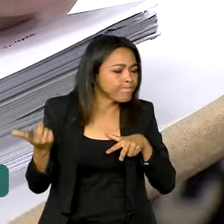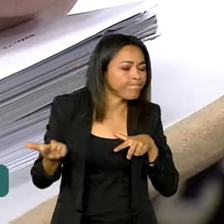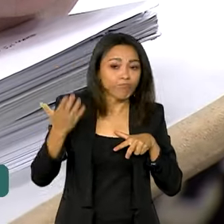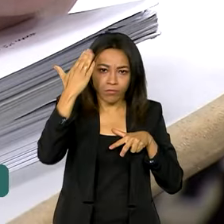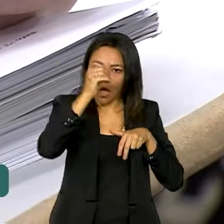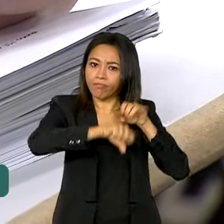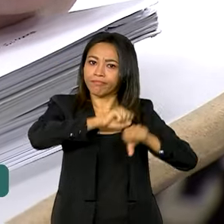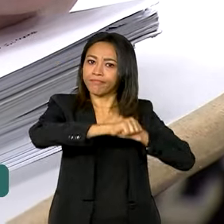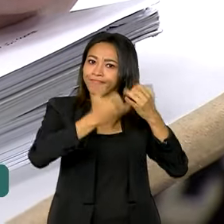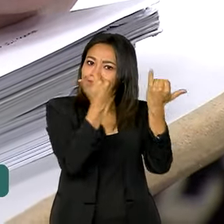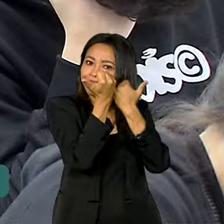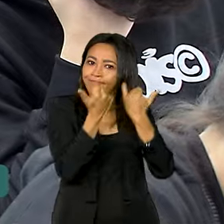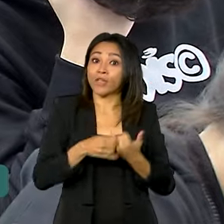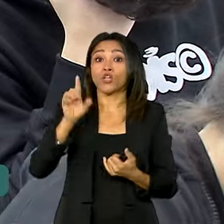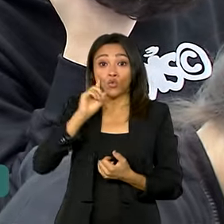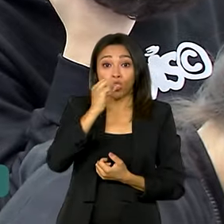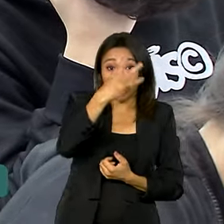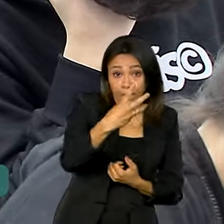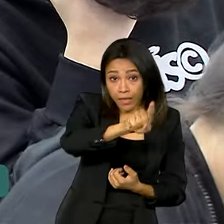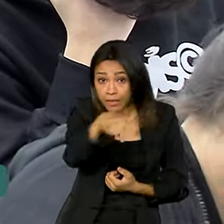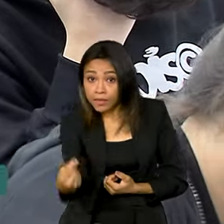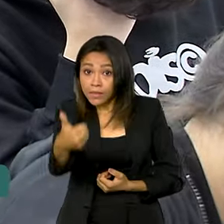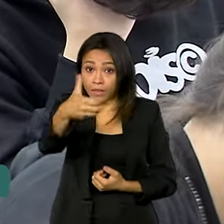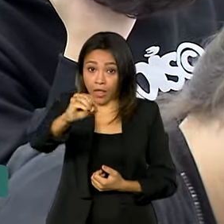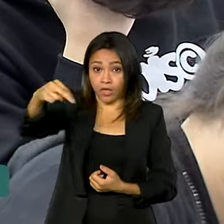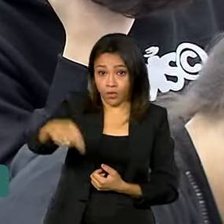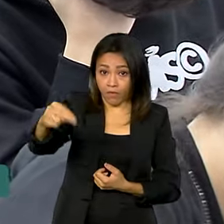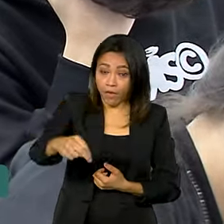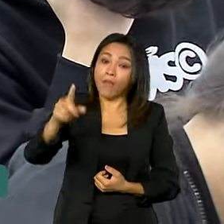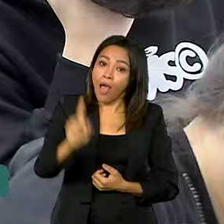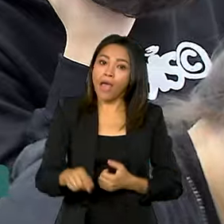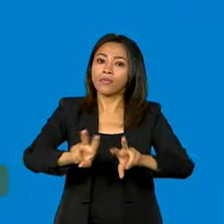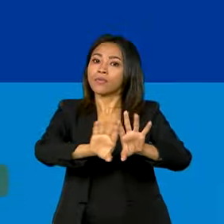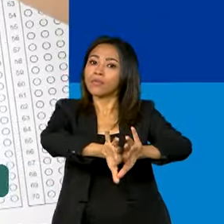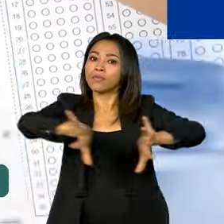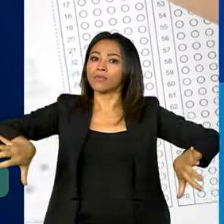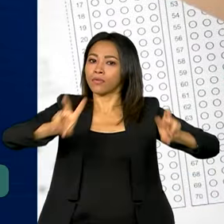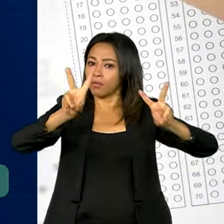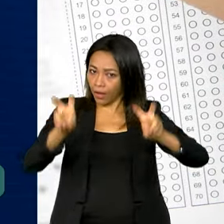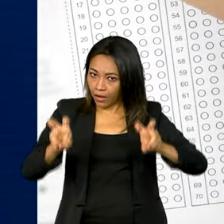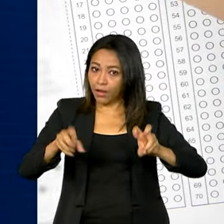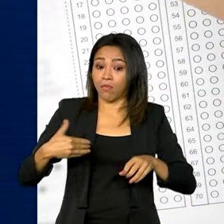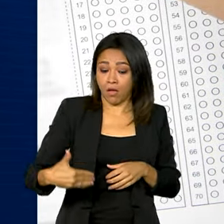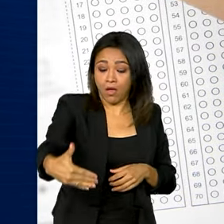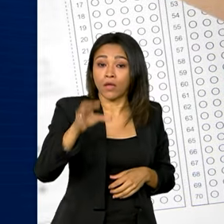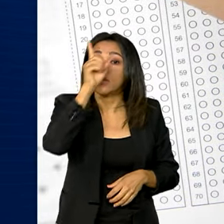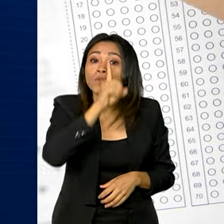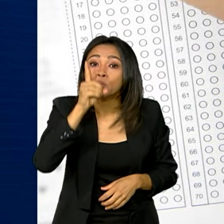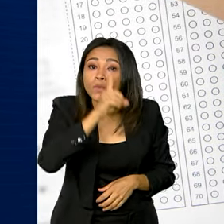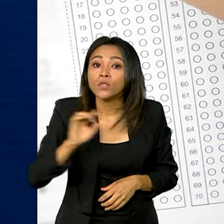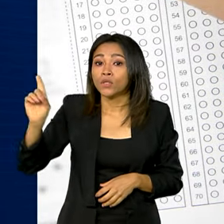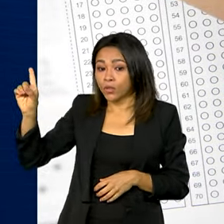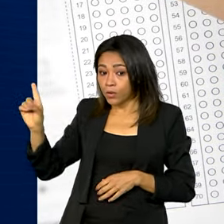provas nos dias 3 e 10 de novembro são divididas por temas. Neste domingo, além da